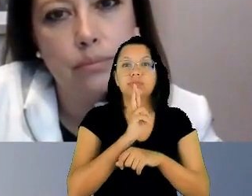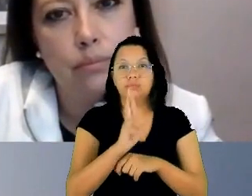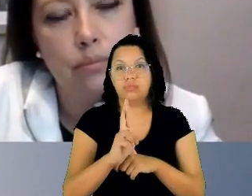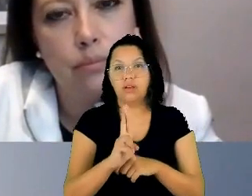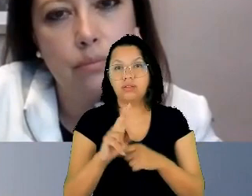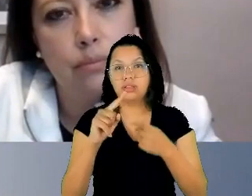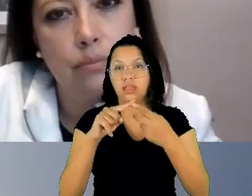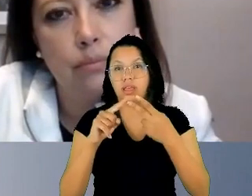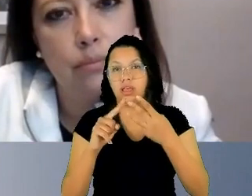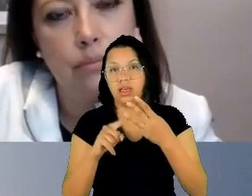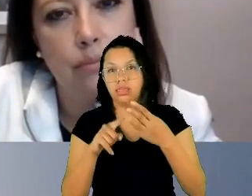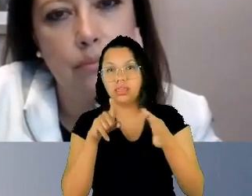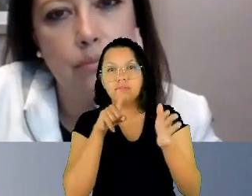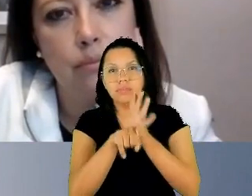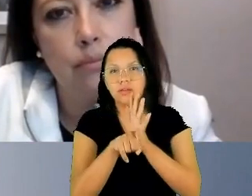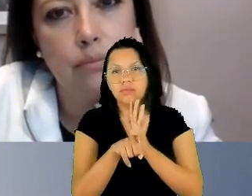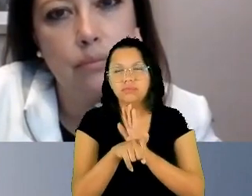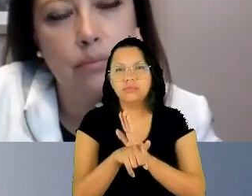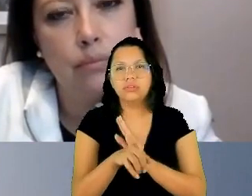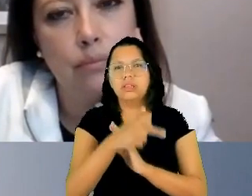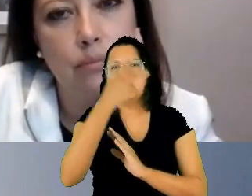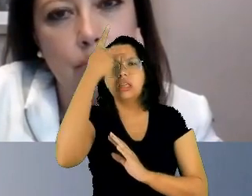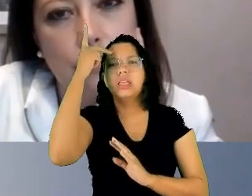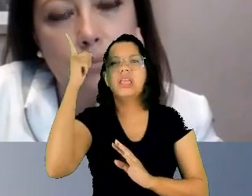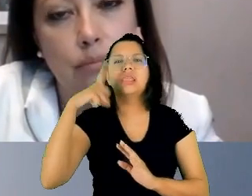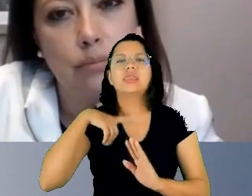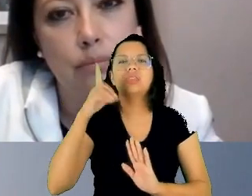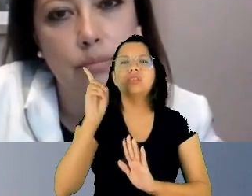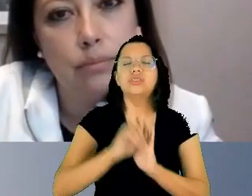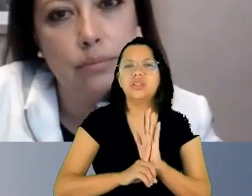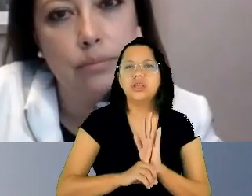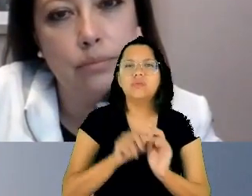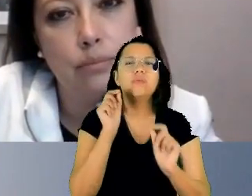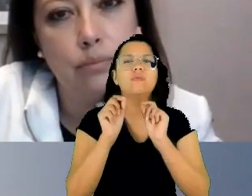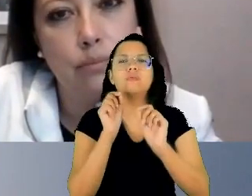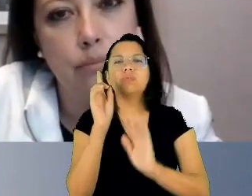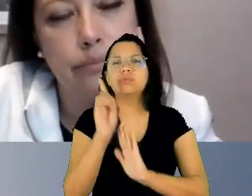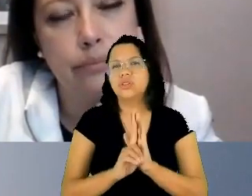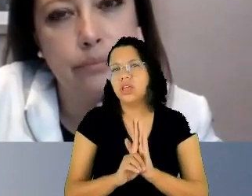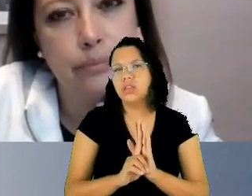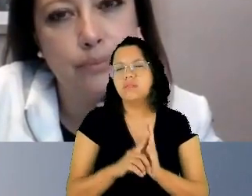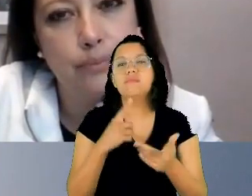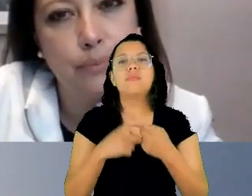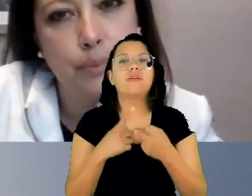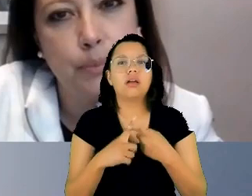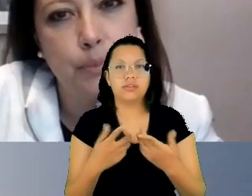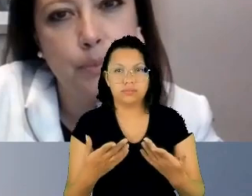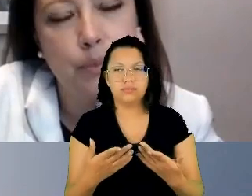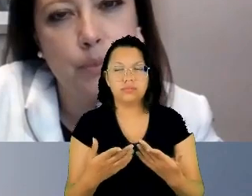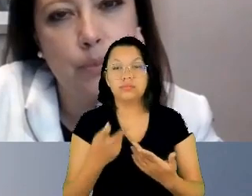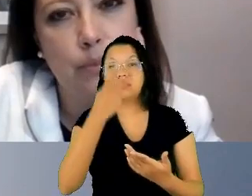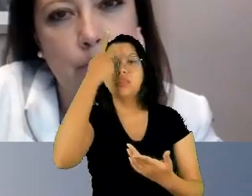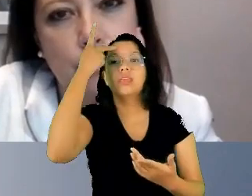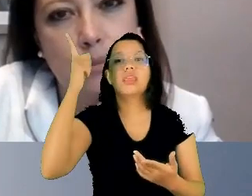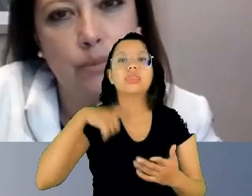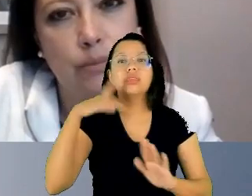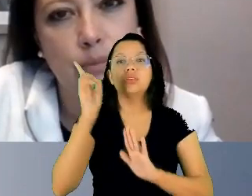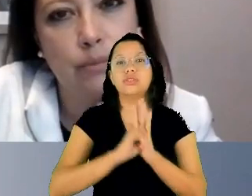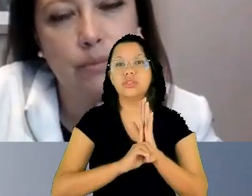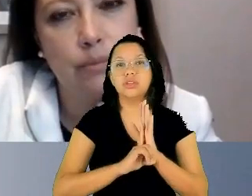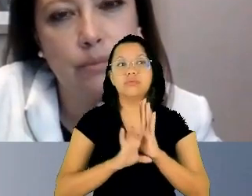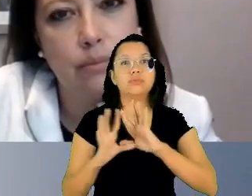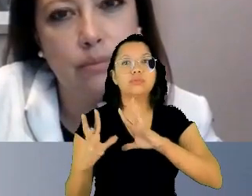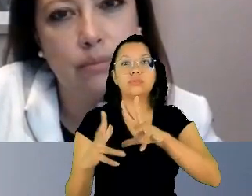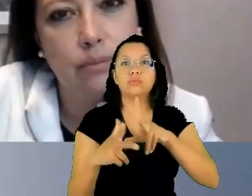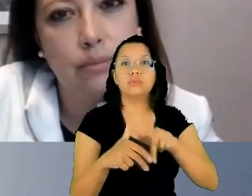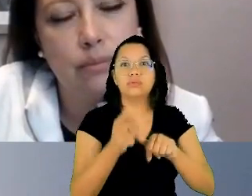direitos, por que direitos e quais direitos, quem tem direitos, toda e qualquer pessoa, em razão da sua dignidade